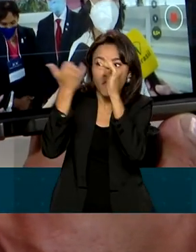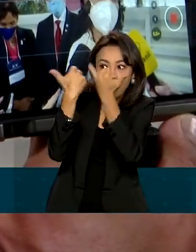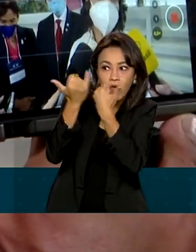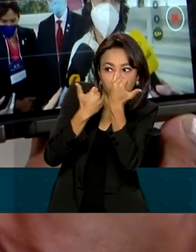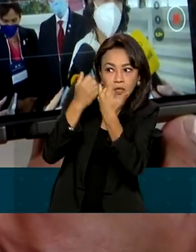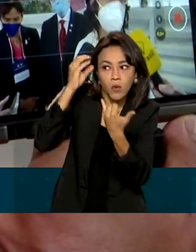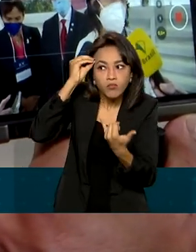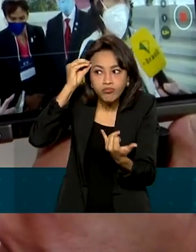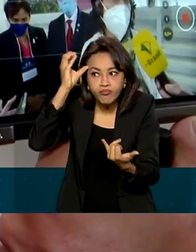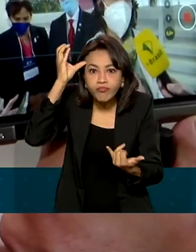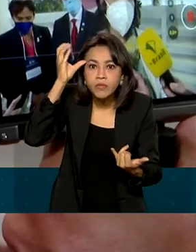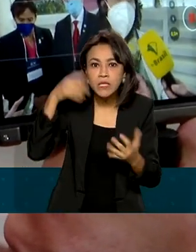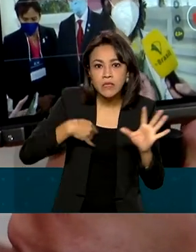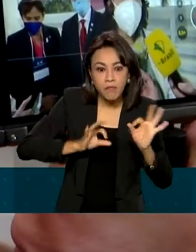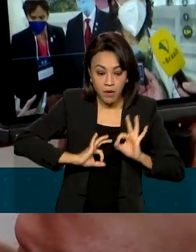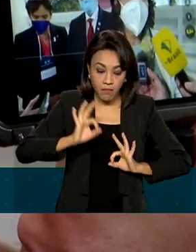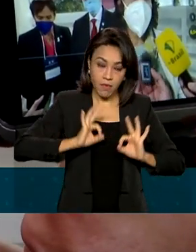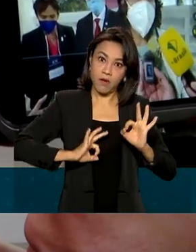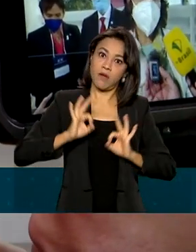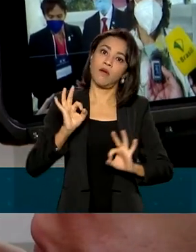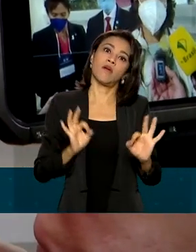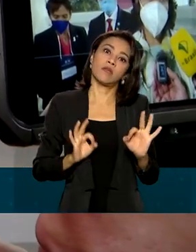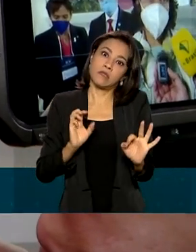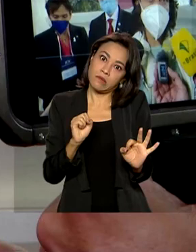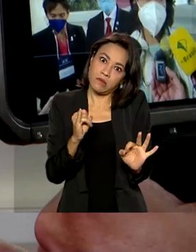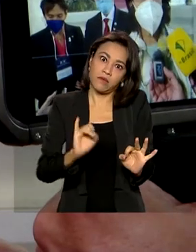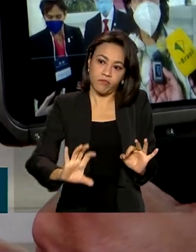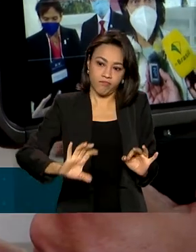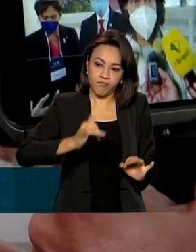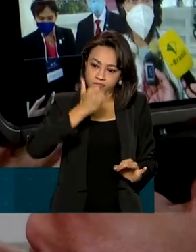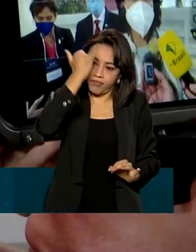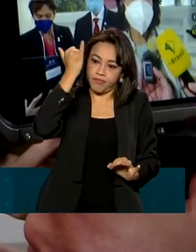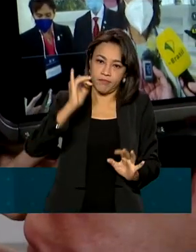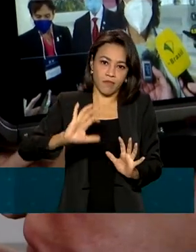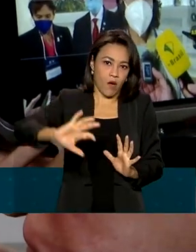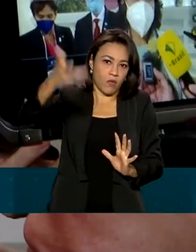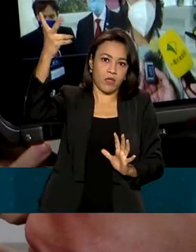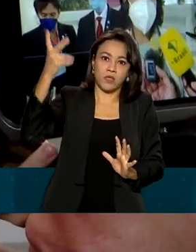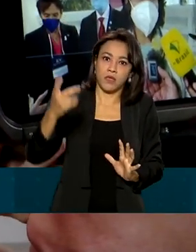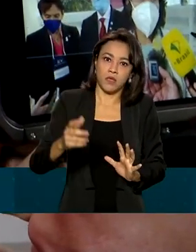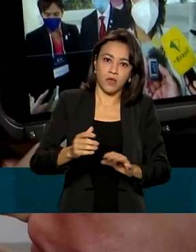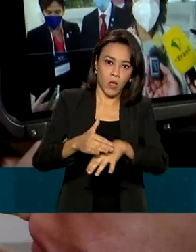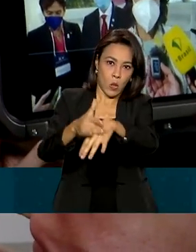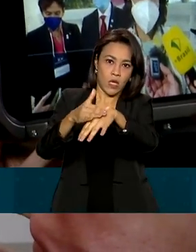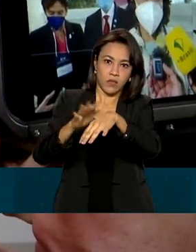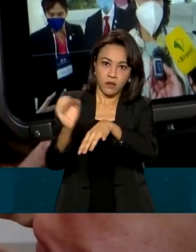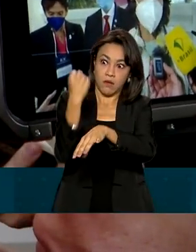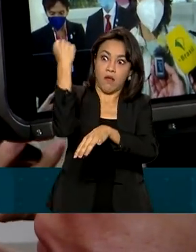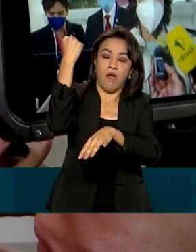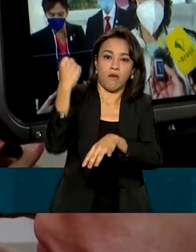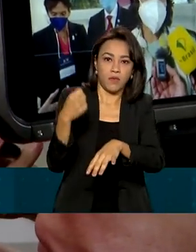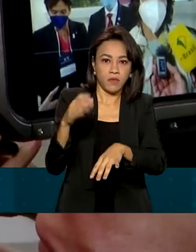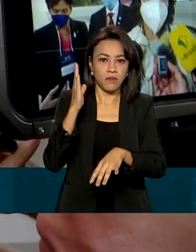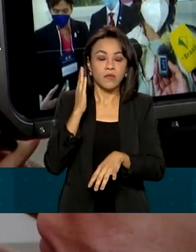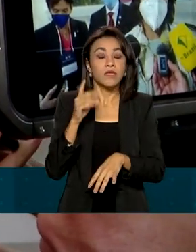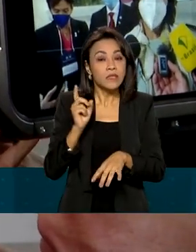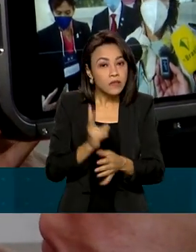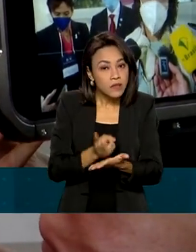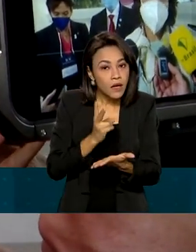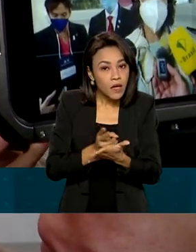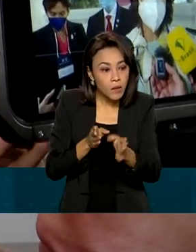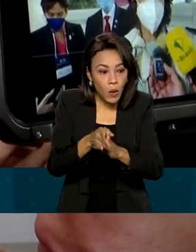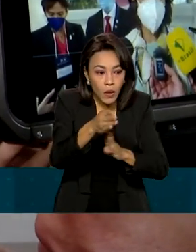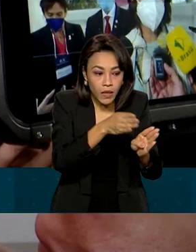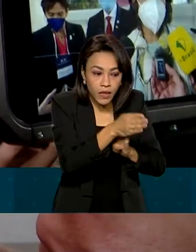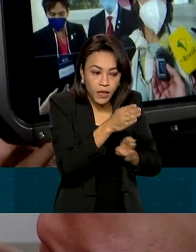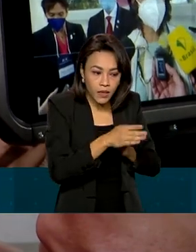preparação para, claro, caso surjam surtos, formas mais graves. E se recomenda sempre com